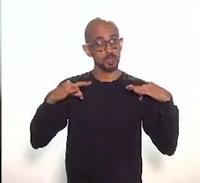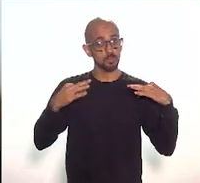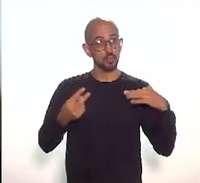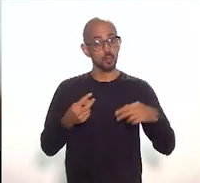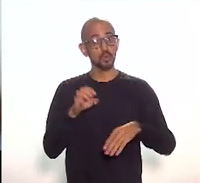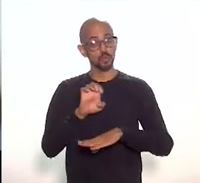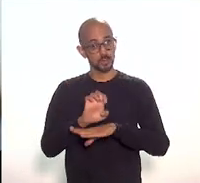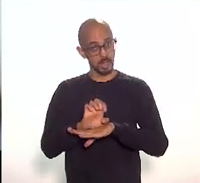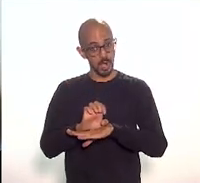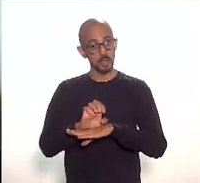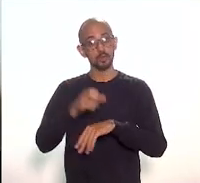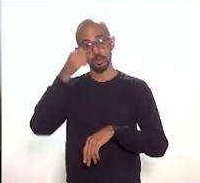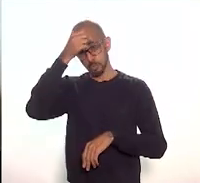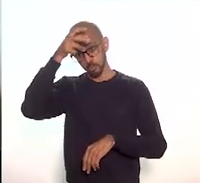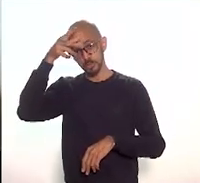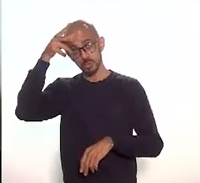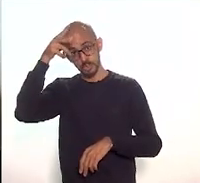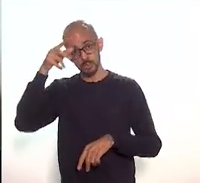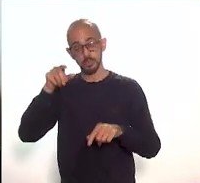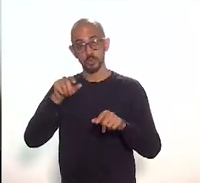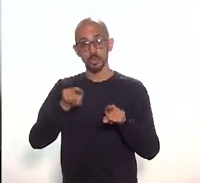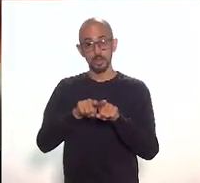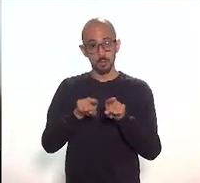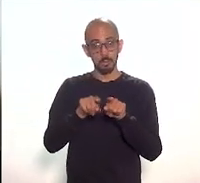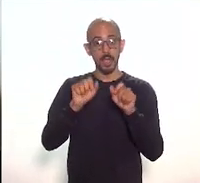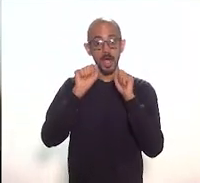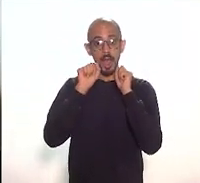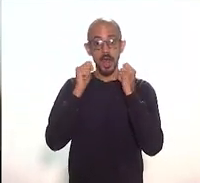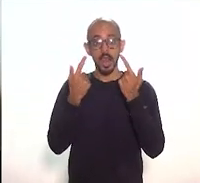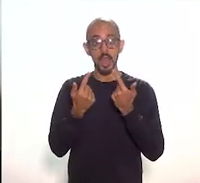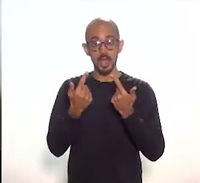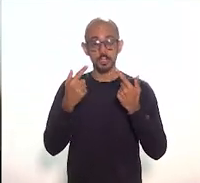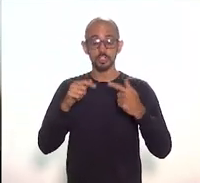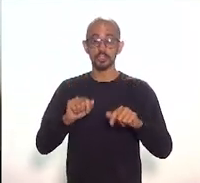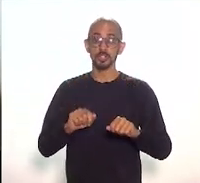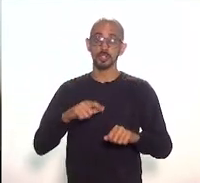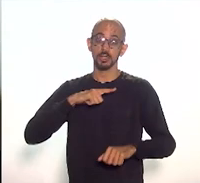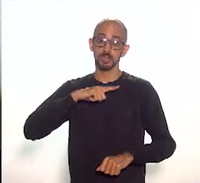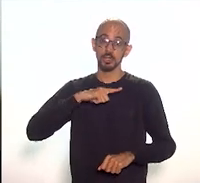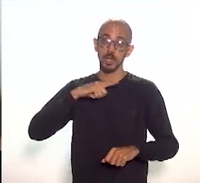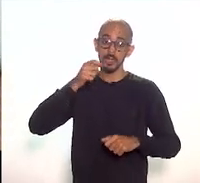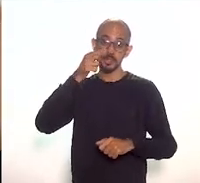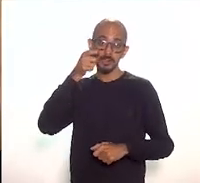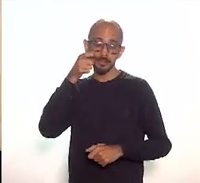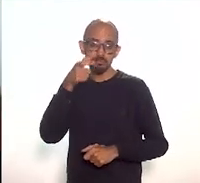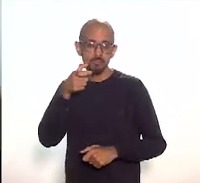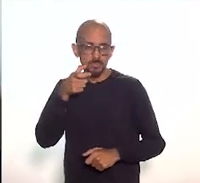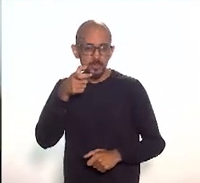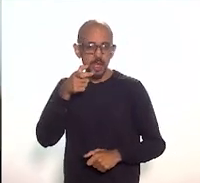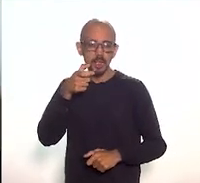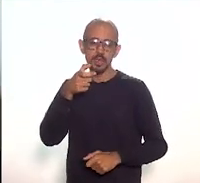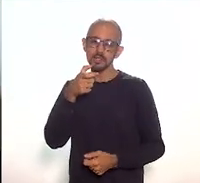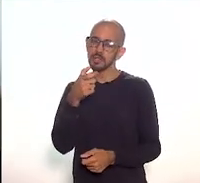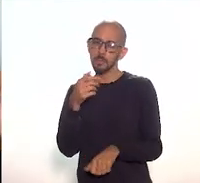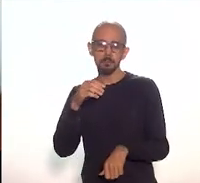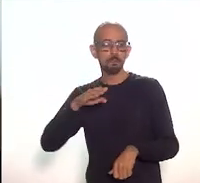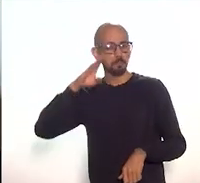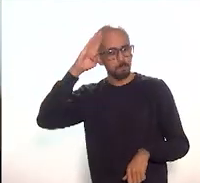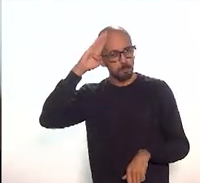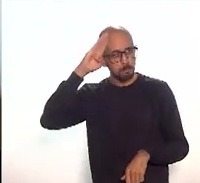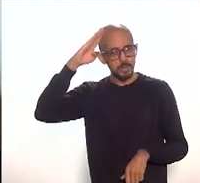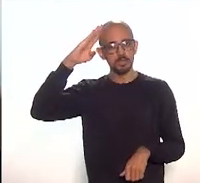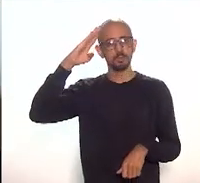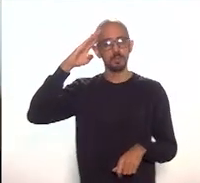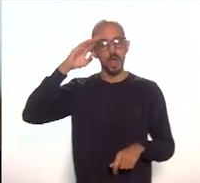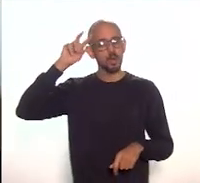Pela própria Alerja, você tem lá também todo o seu interesse fundamental na questão